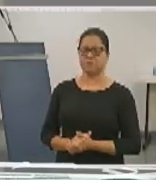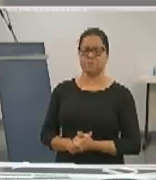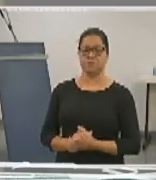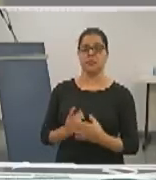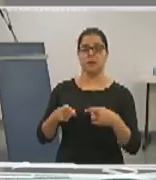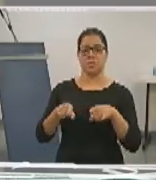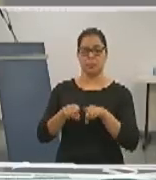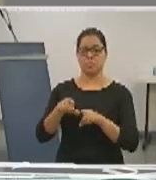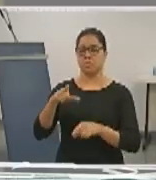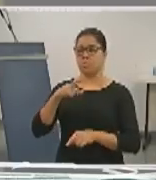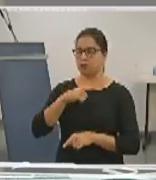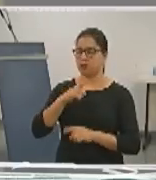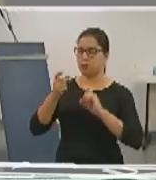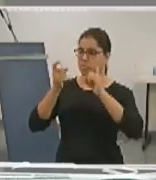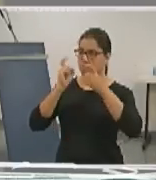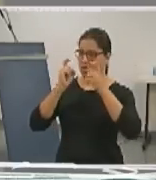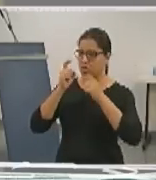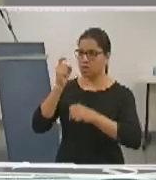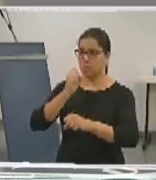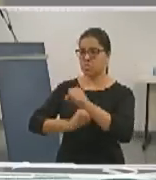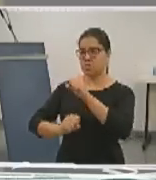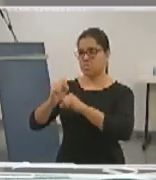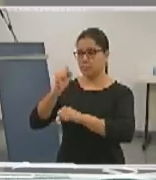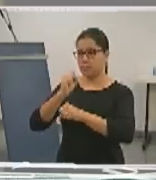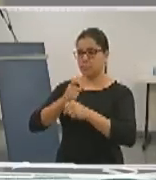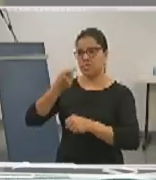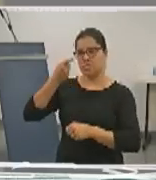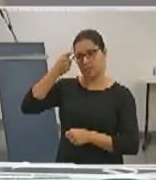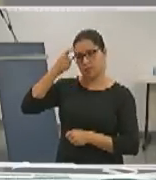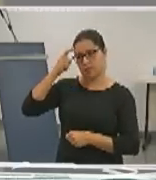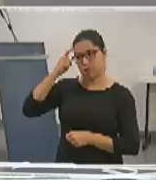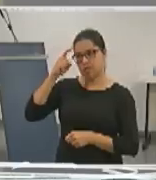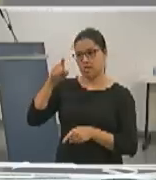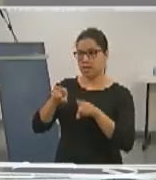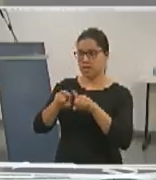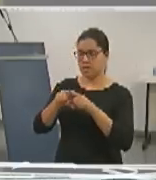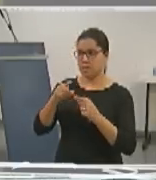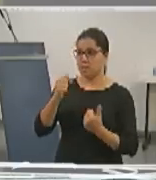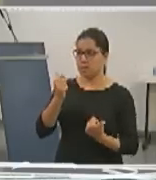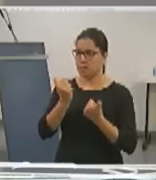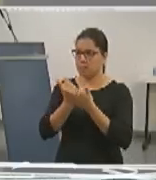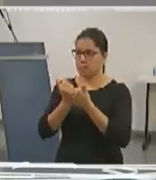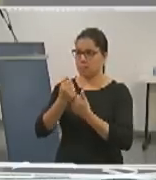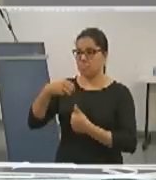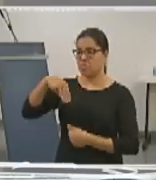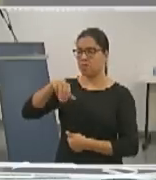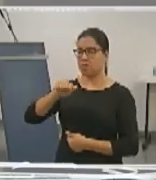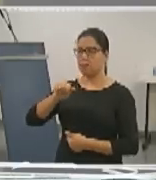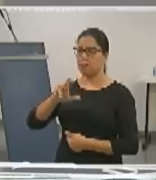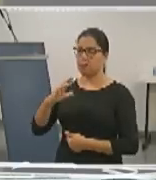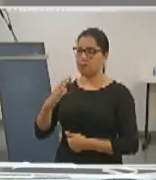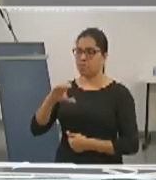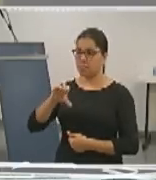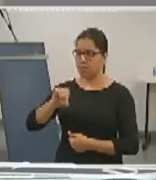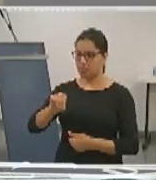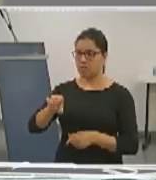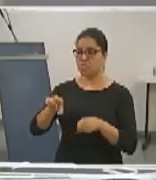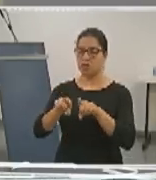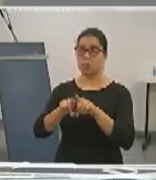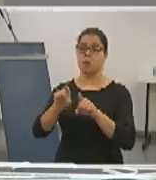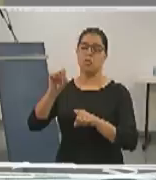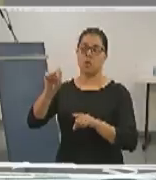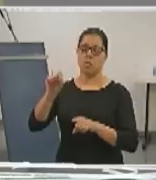tivemos reunião com a professora Liane no ano passado e com o professor Márcio e essas reuniões eram para referendar essa histórica